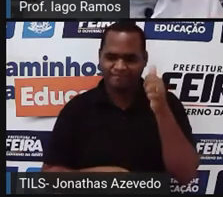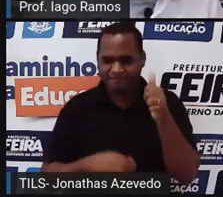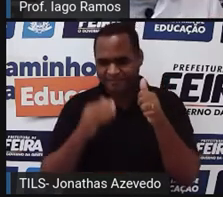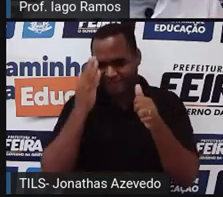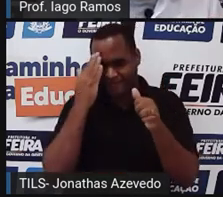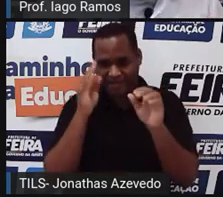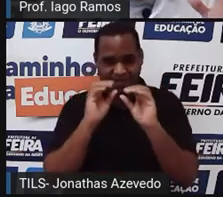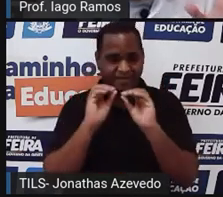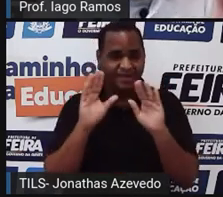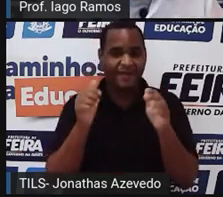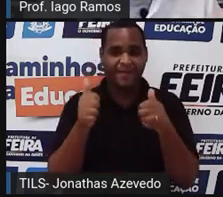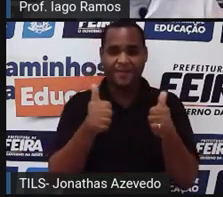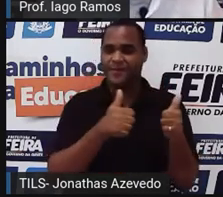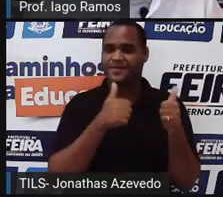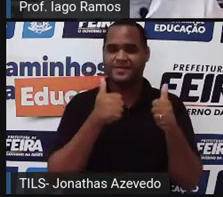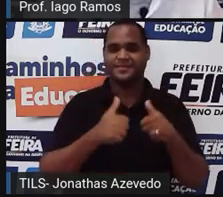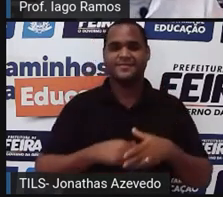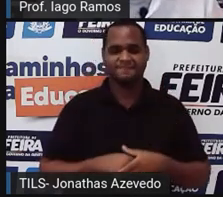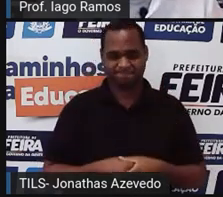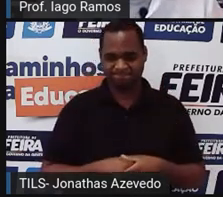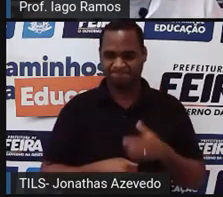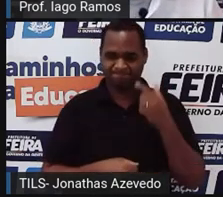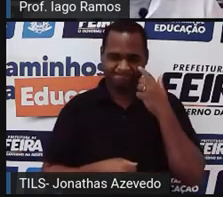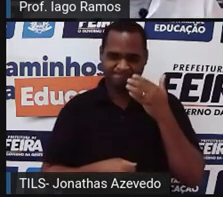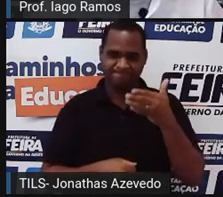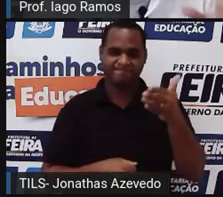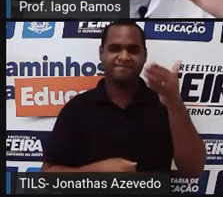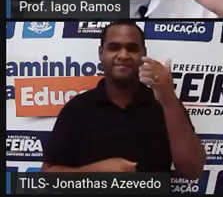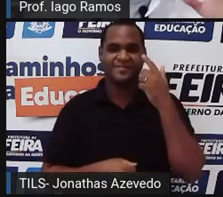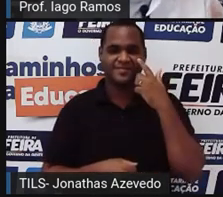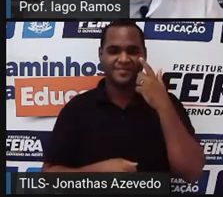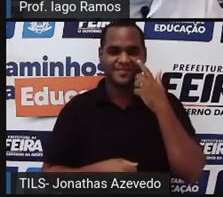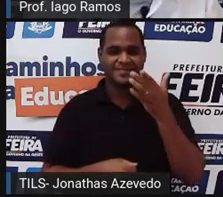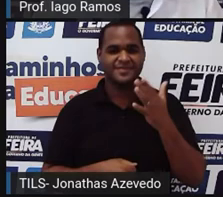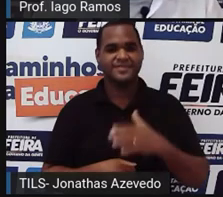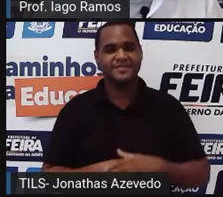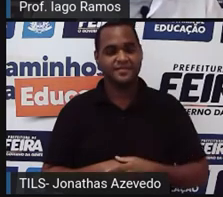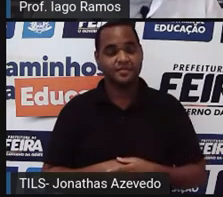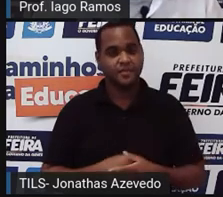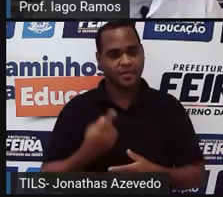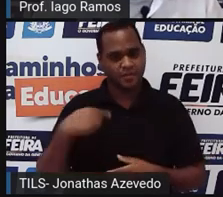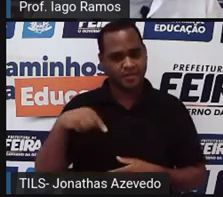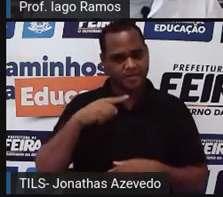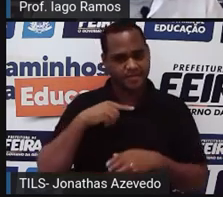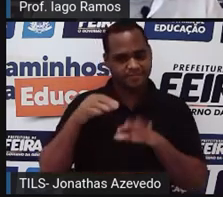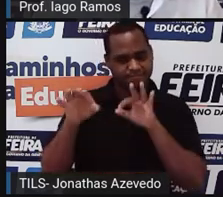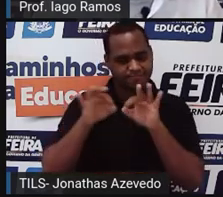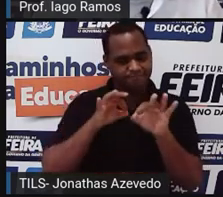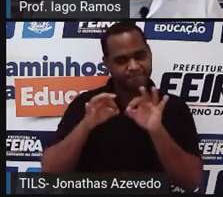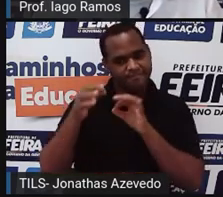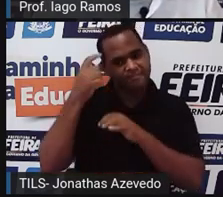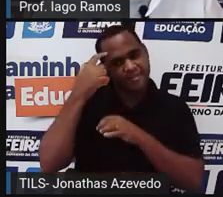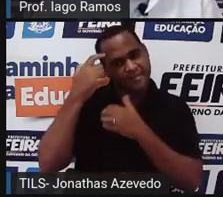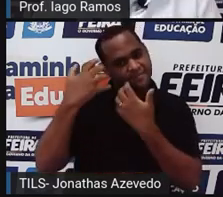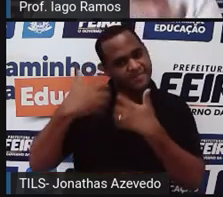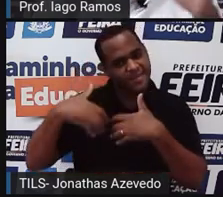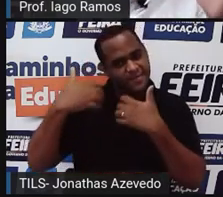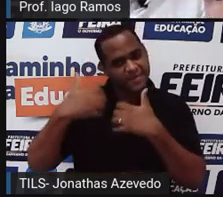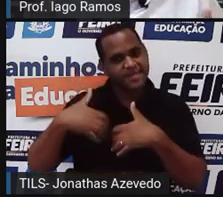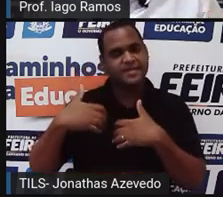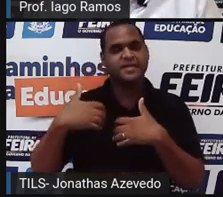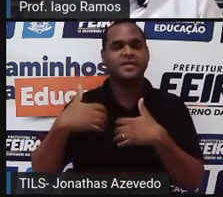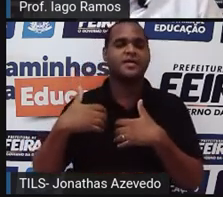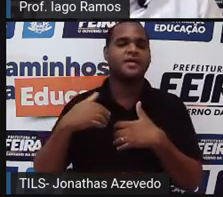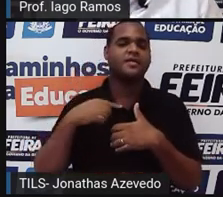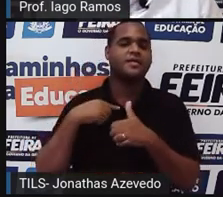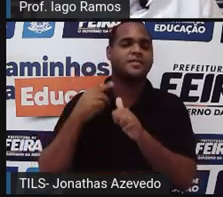entender direitinho? Então, vamos lá. Olha só. Vamos organizar aqui agora o pensamento, tá? Do que a